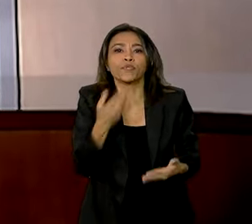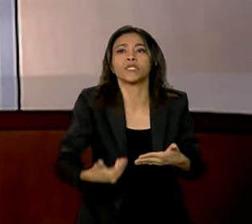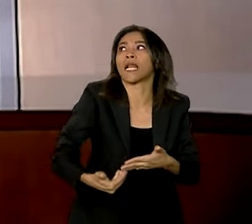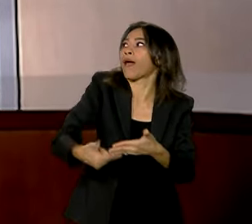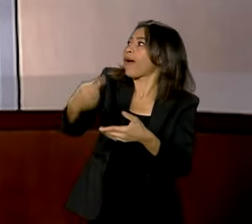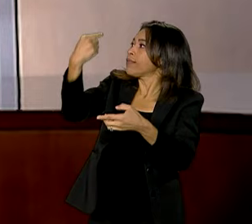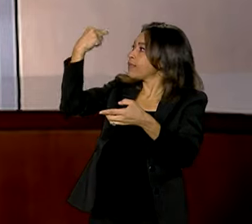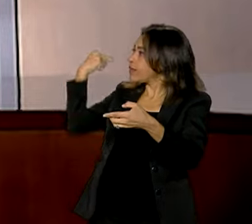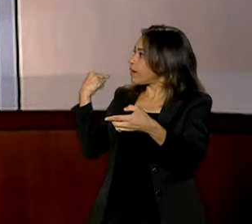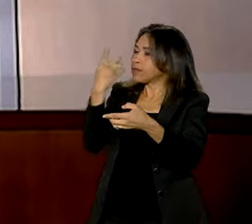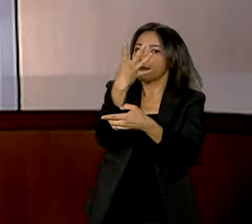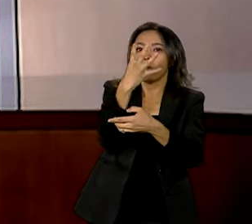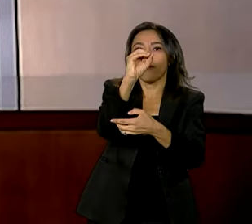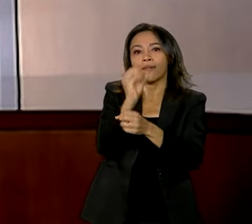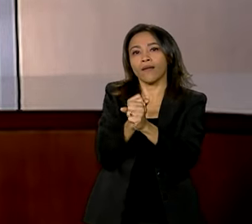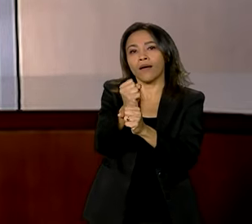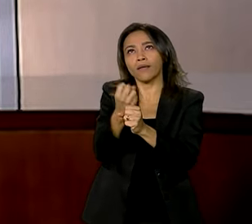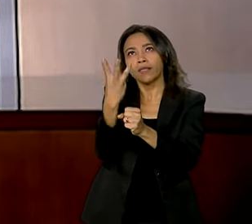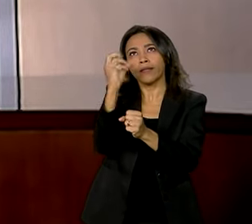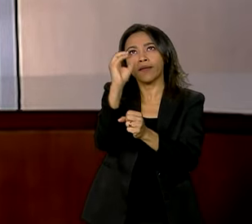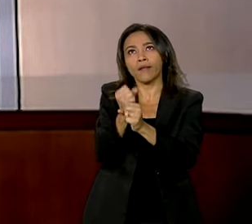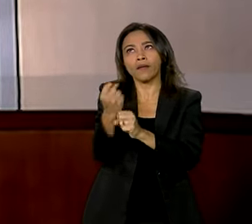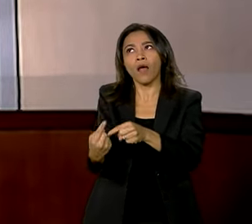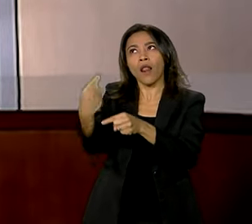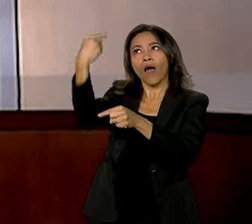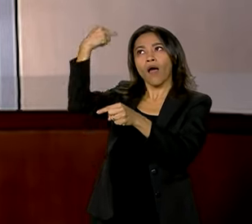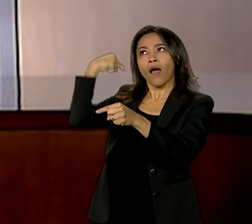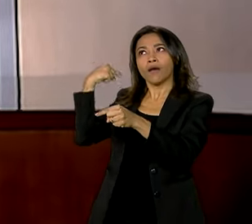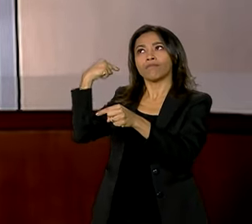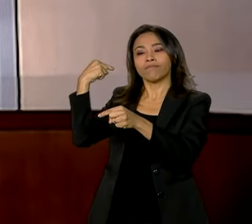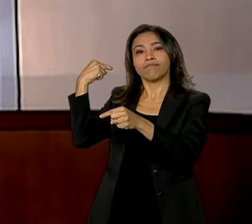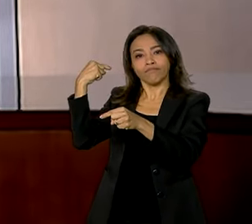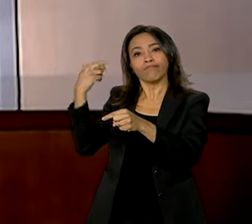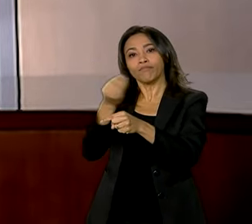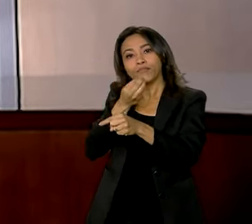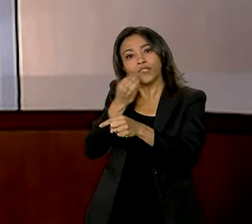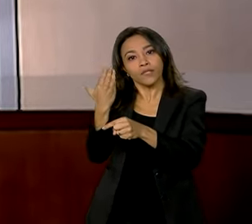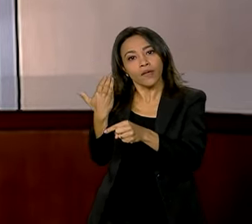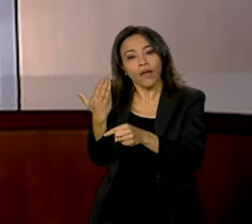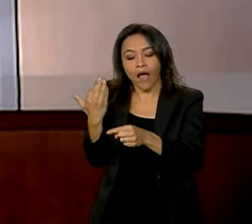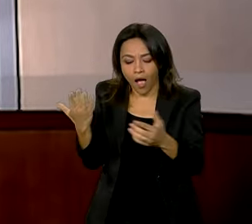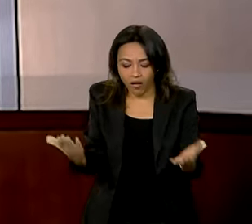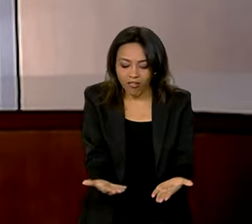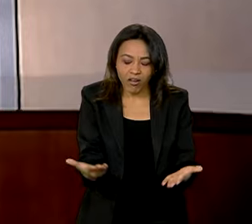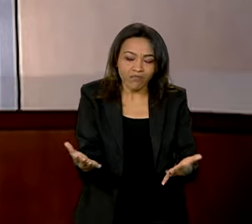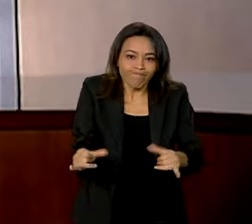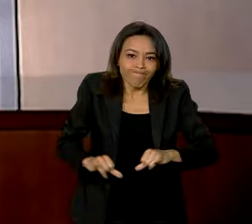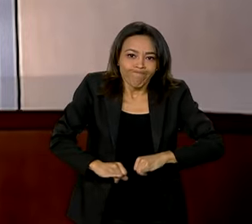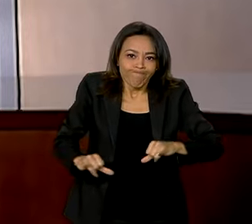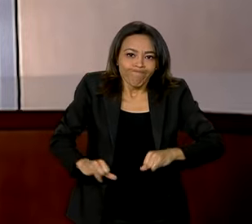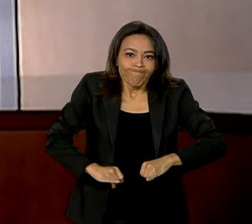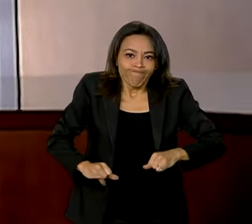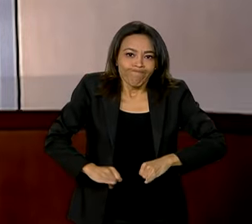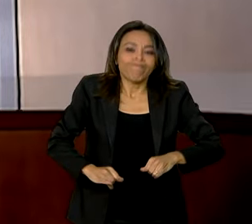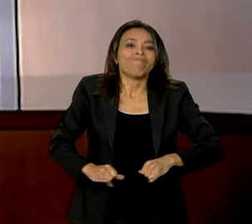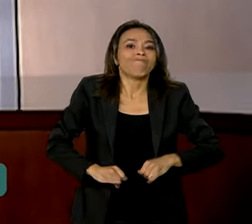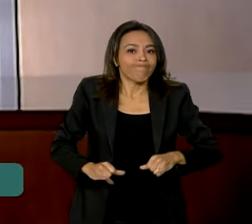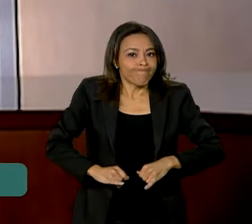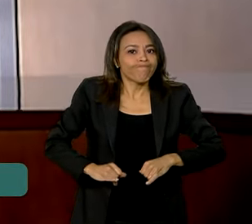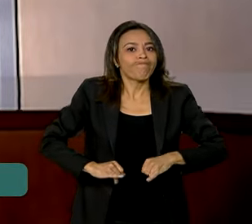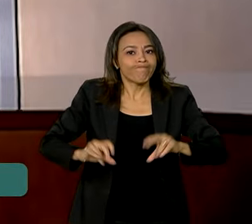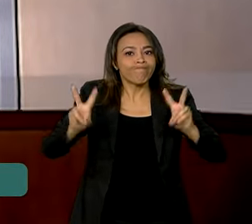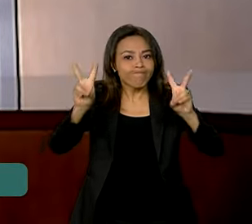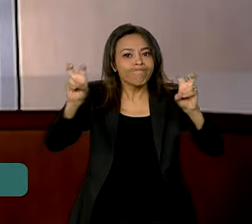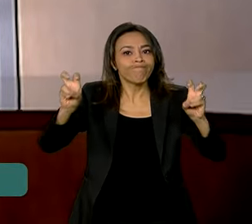atrás, há 40 anos, 30 anos atrás. Agora nós já estamos vivendo sobre os efeitos da mudança do clima.